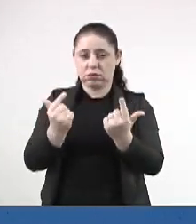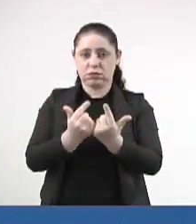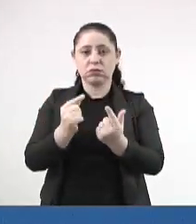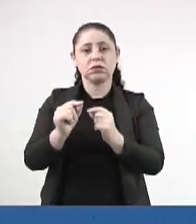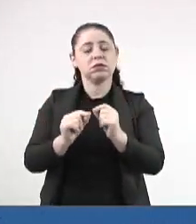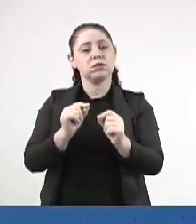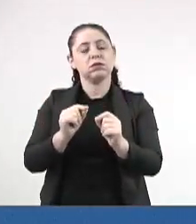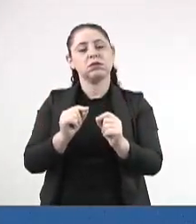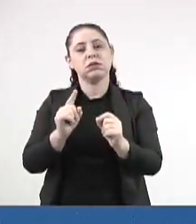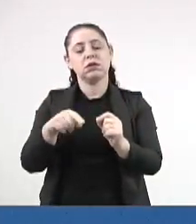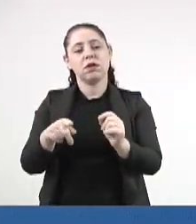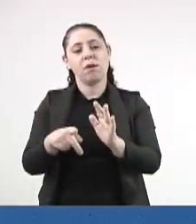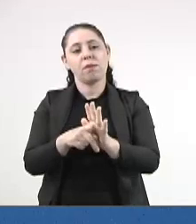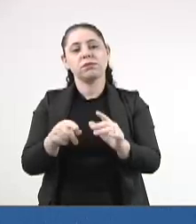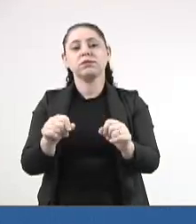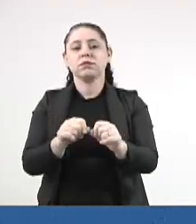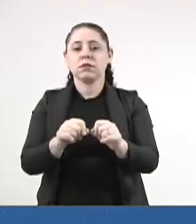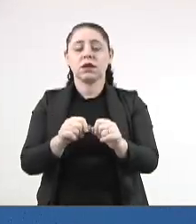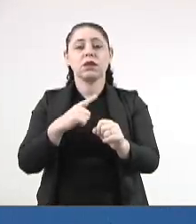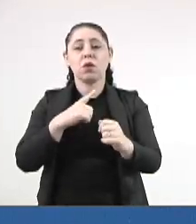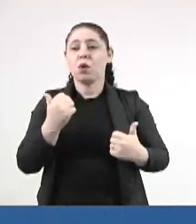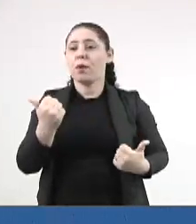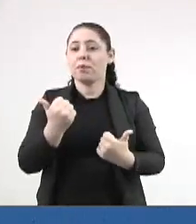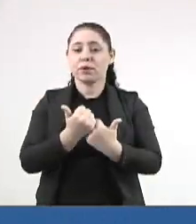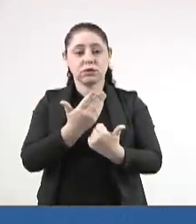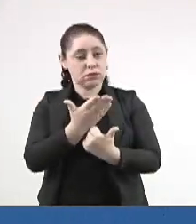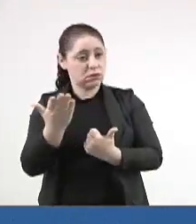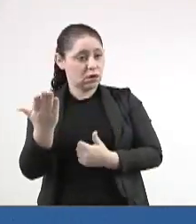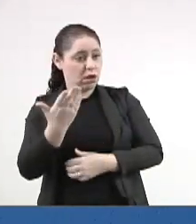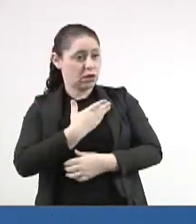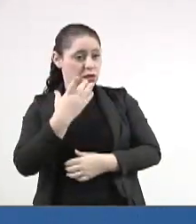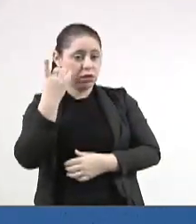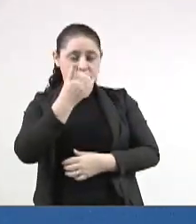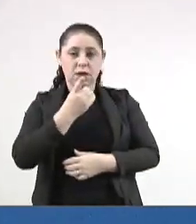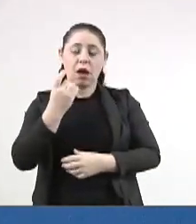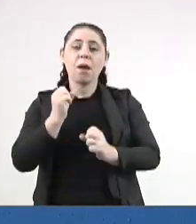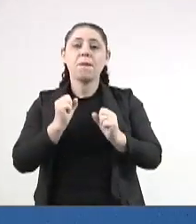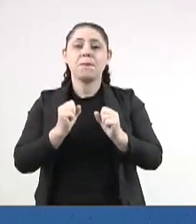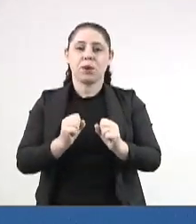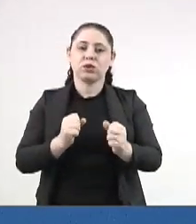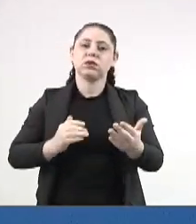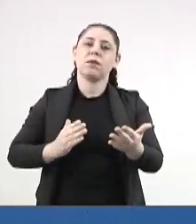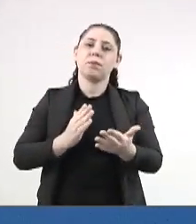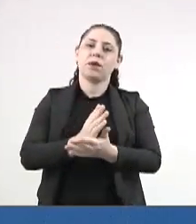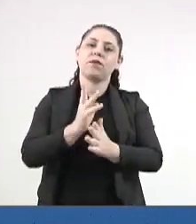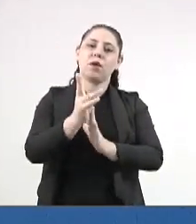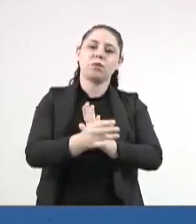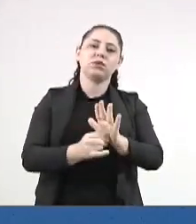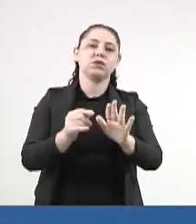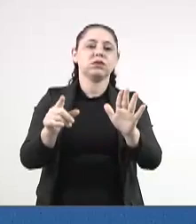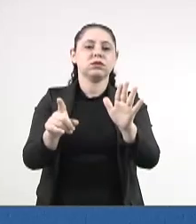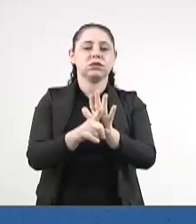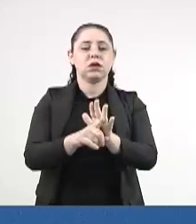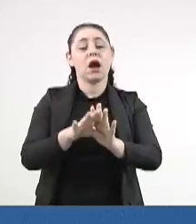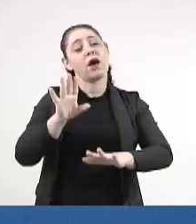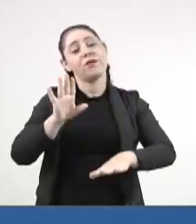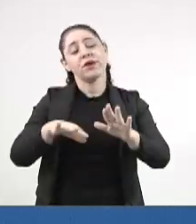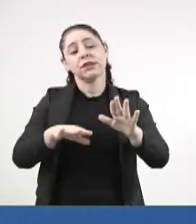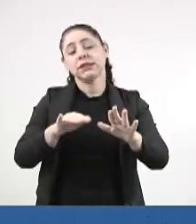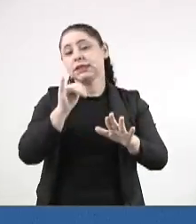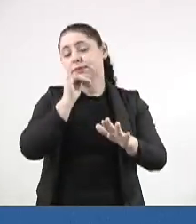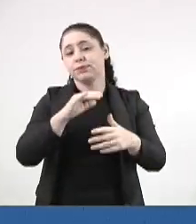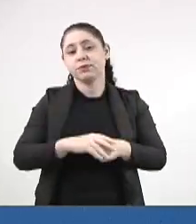e contar com o apoio aqui dos nobres colegas para que a gente possa aprovar esse projeto. Quem sabe até